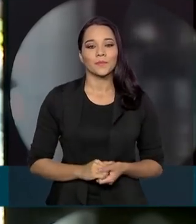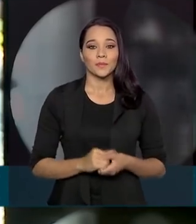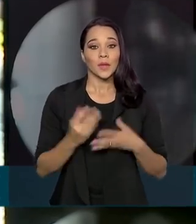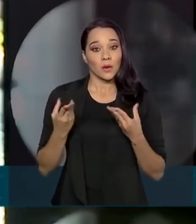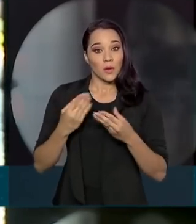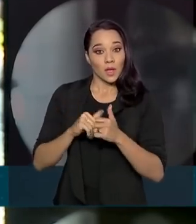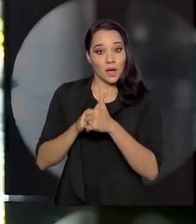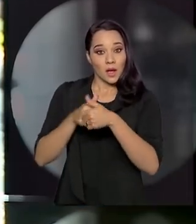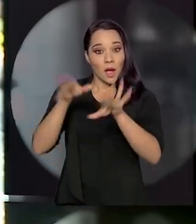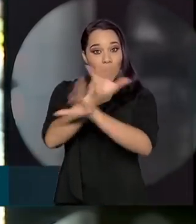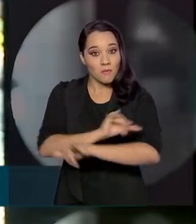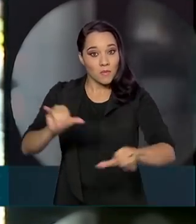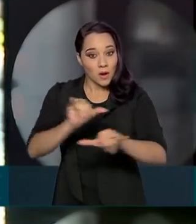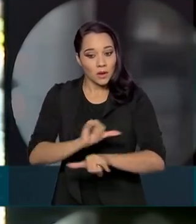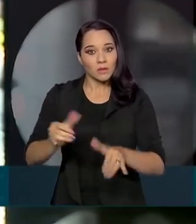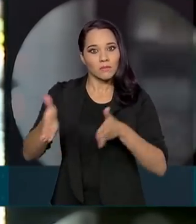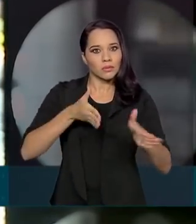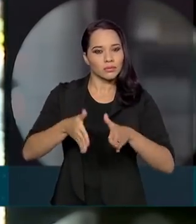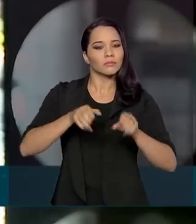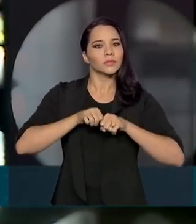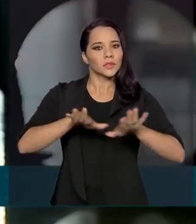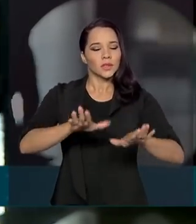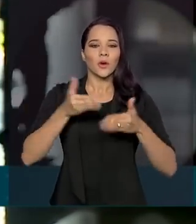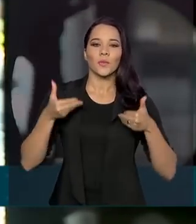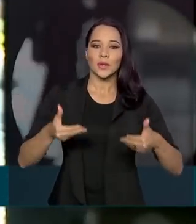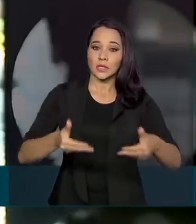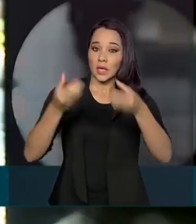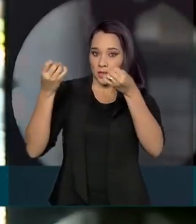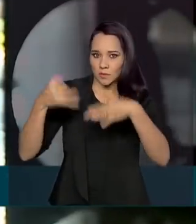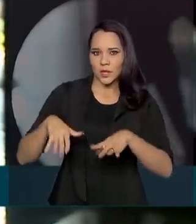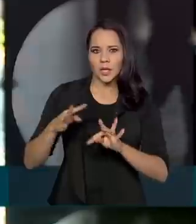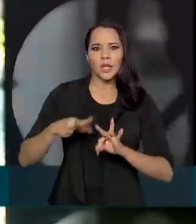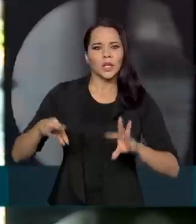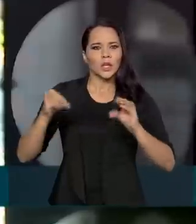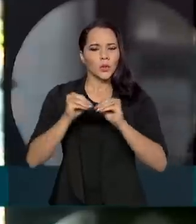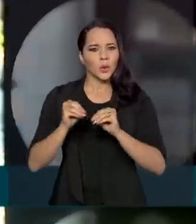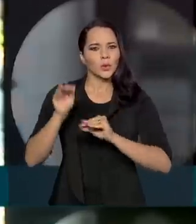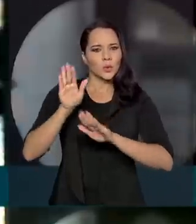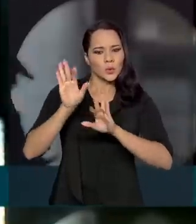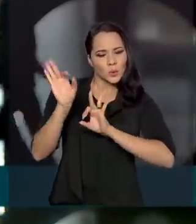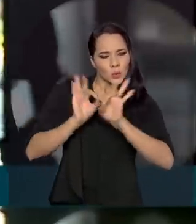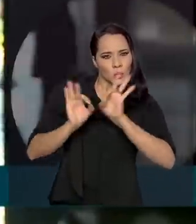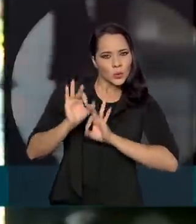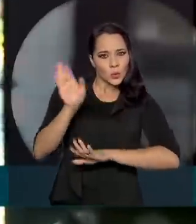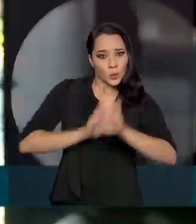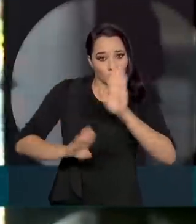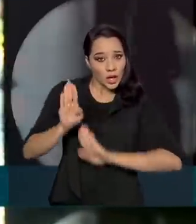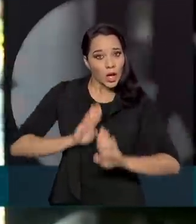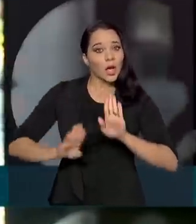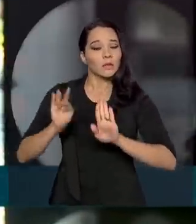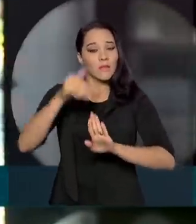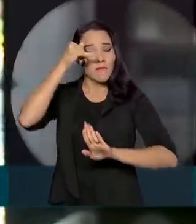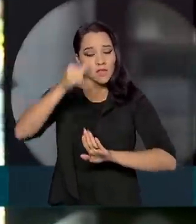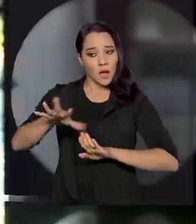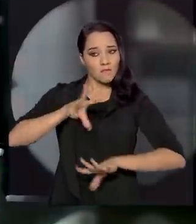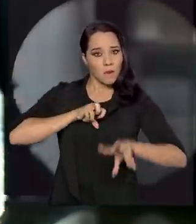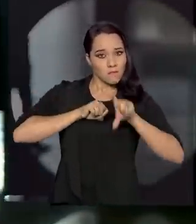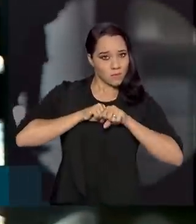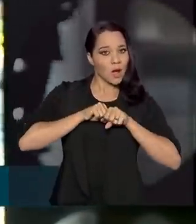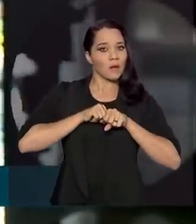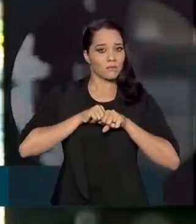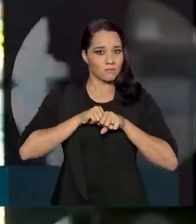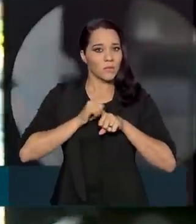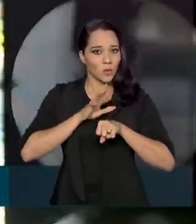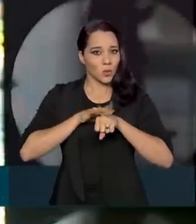campanha ocorre em meio à pandemia, o Ministério explica que todos os cuidados serão tomados para evitar o contágio da